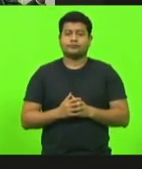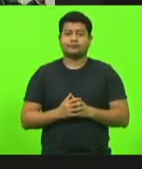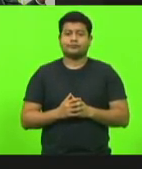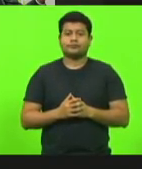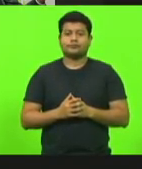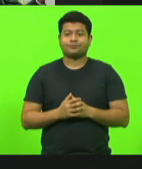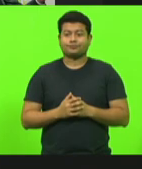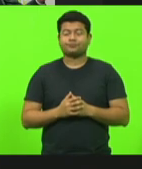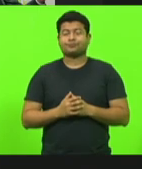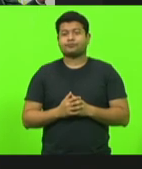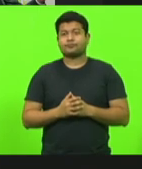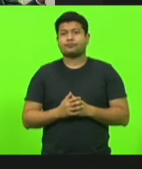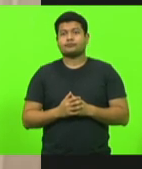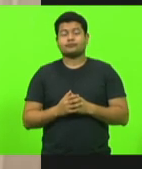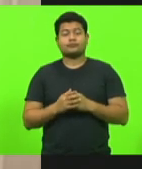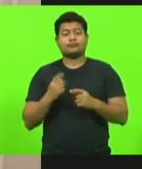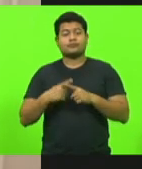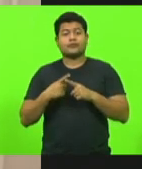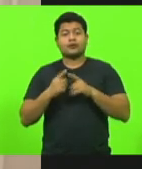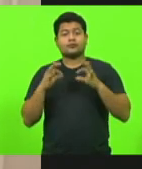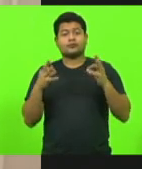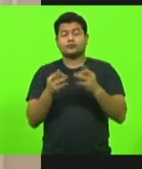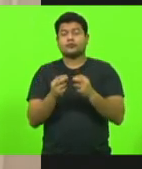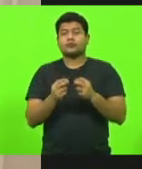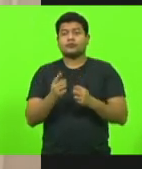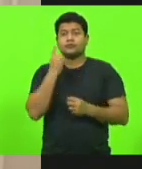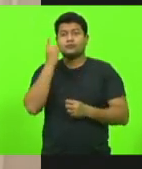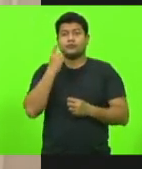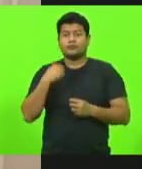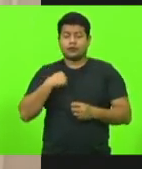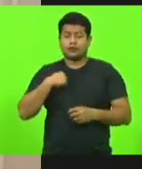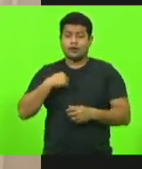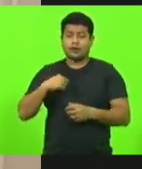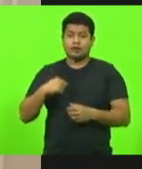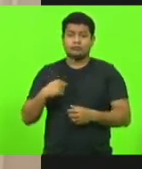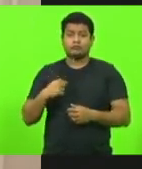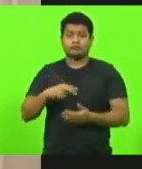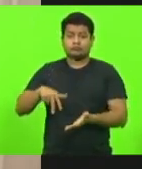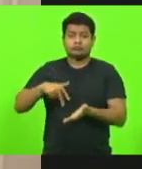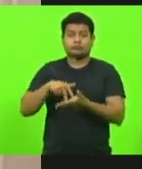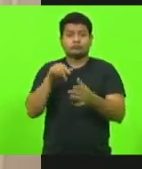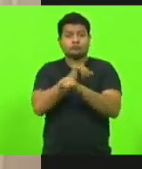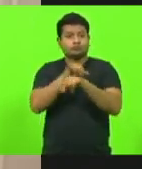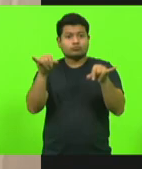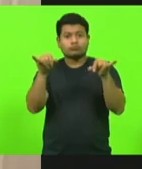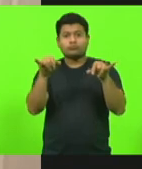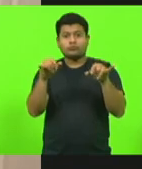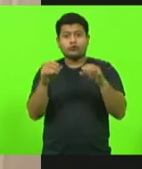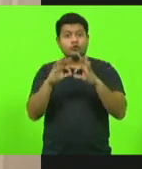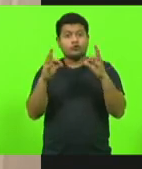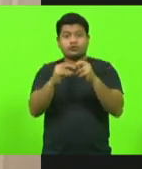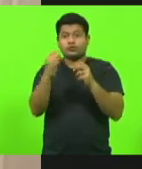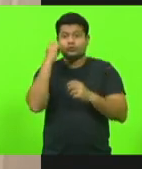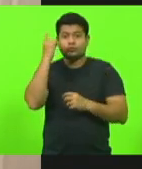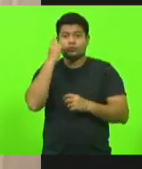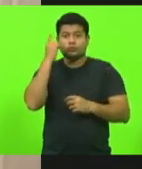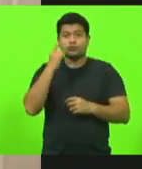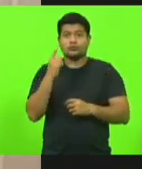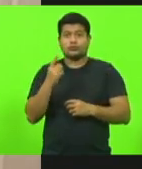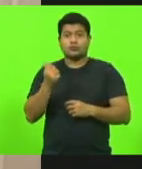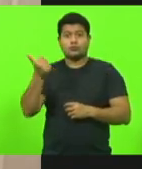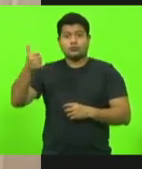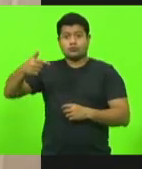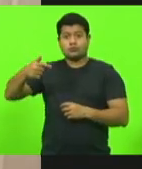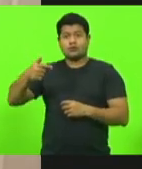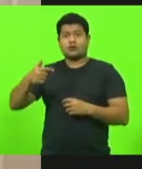Porque muitos deputados, todos, eu dei um pronunciamento aqui no vídeo, eu falei, todos os deputados ali, os 17 que a